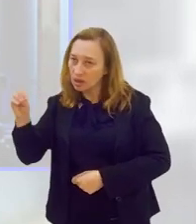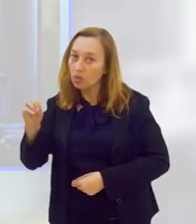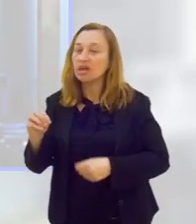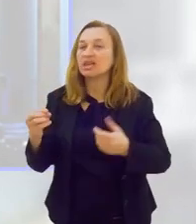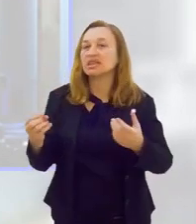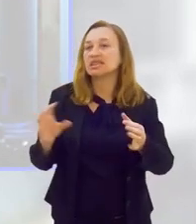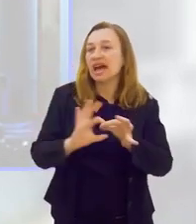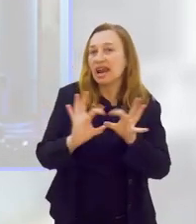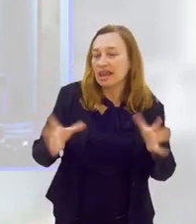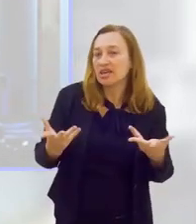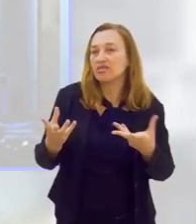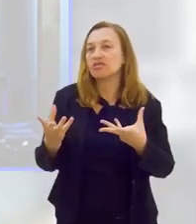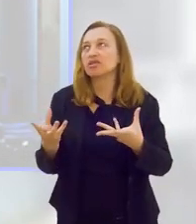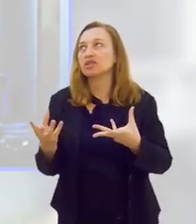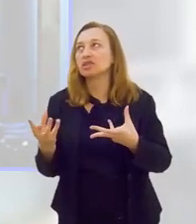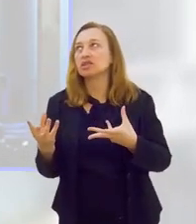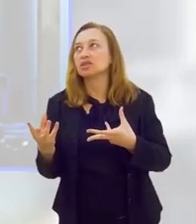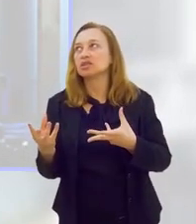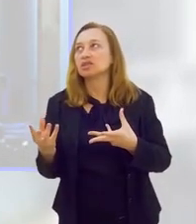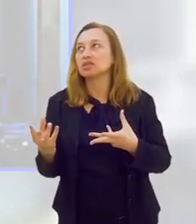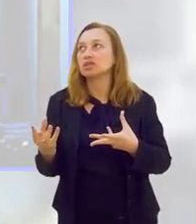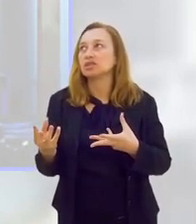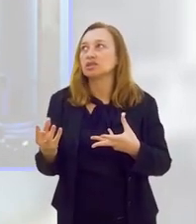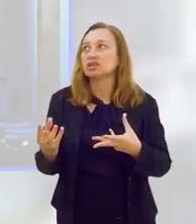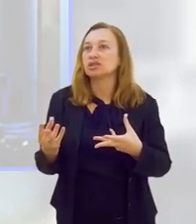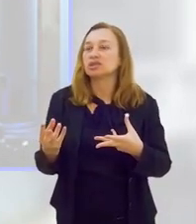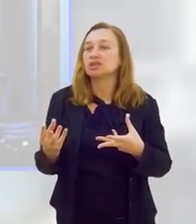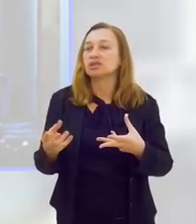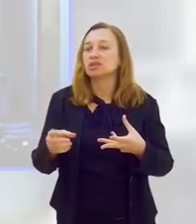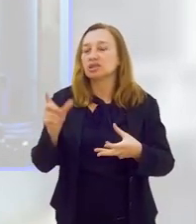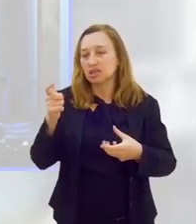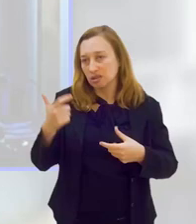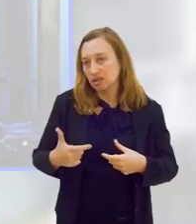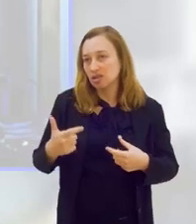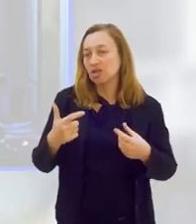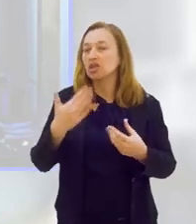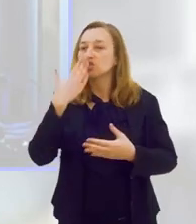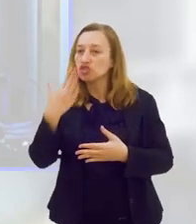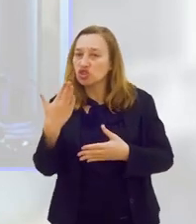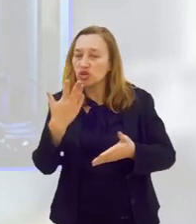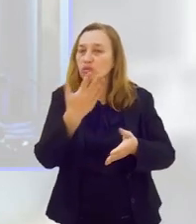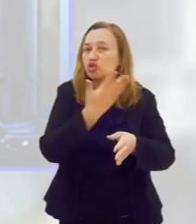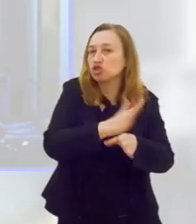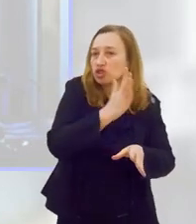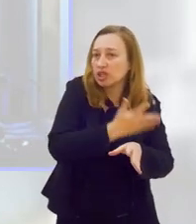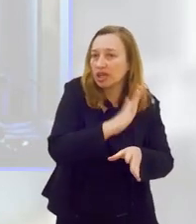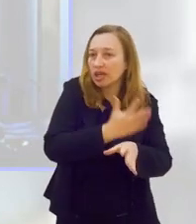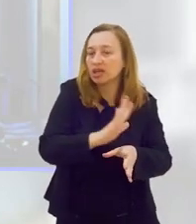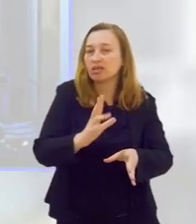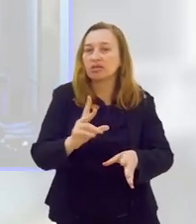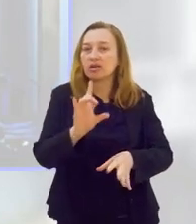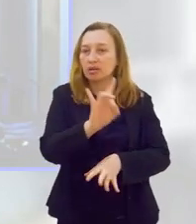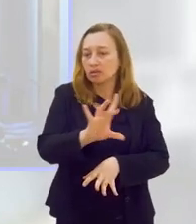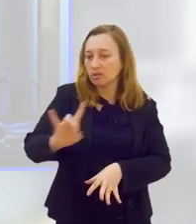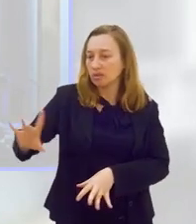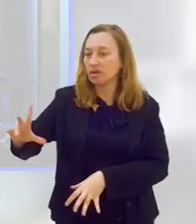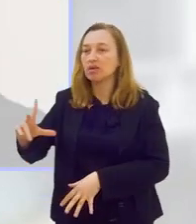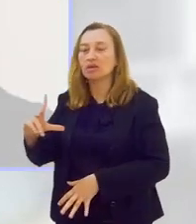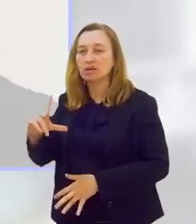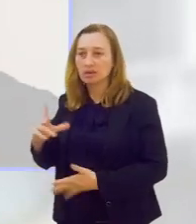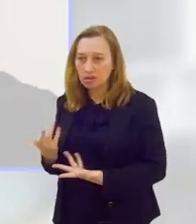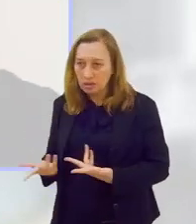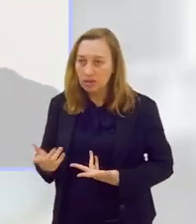gente sobre esses tipos de exercício, a individualidade de cada um, qual a importância de cada um deles também e onde eles atuam na saúde do corpo humano.